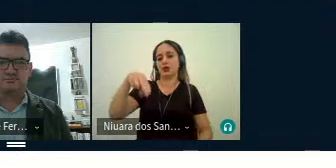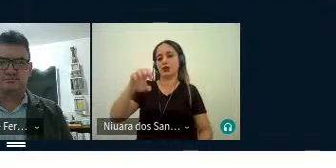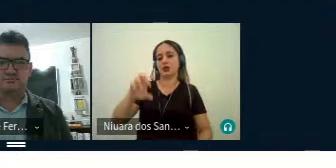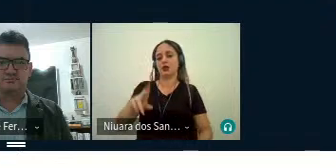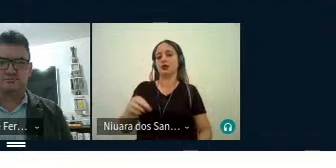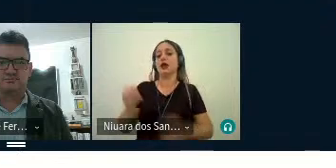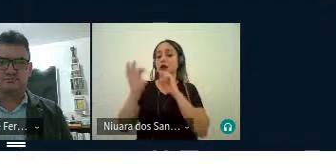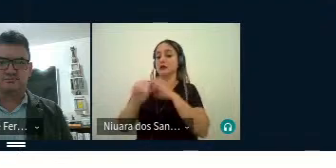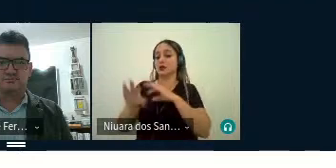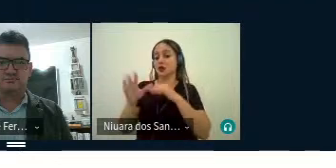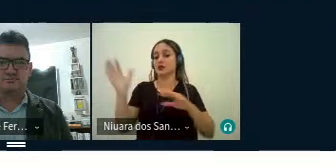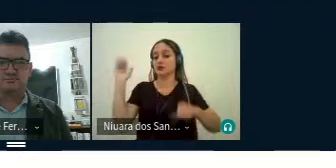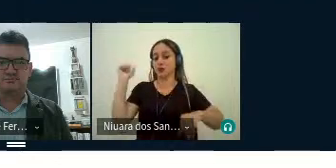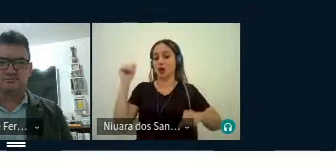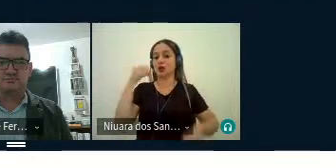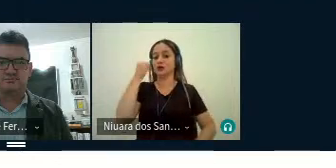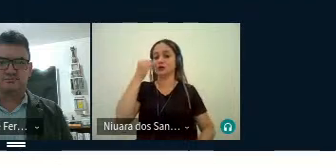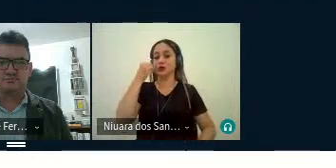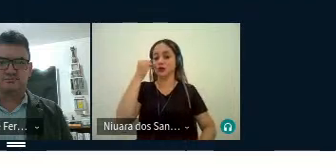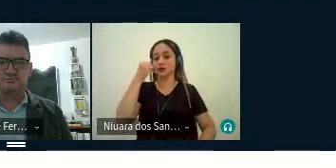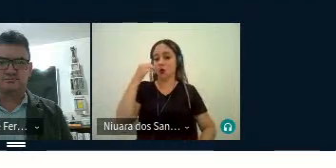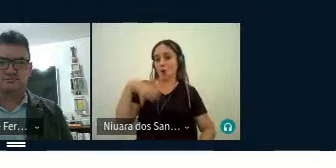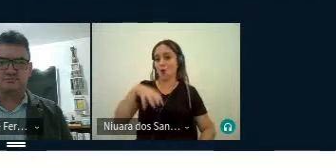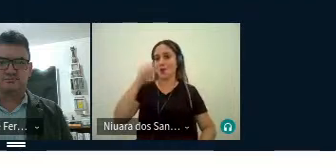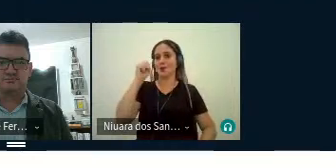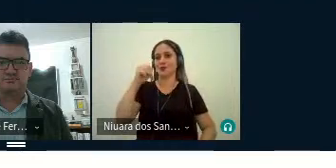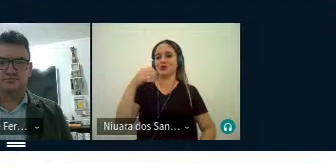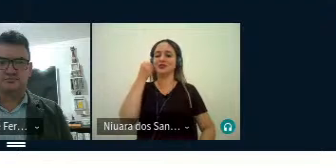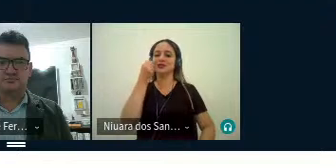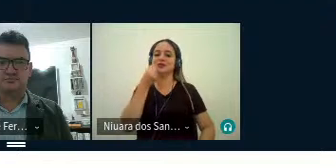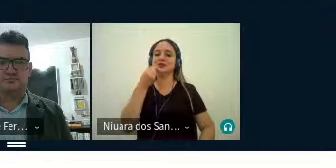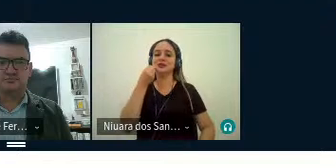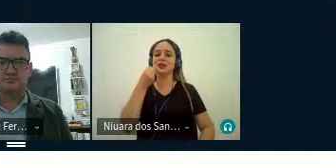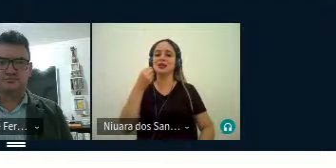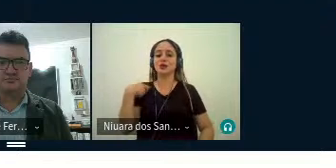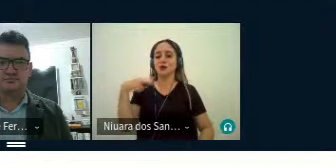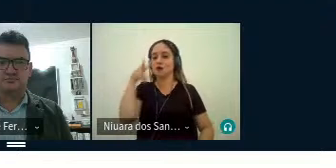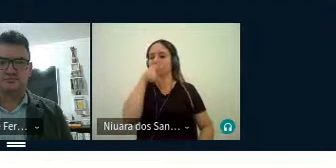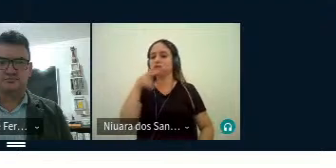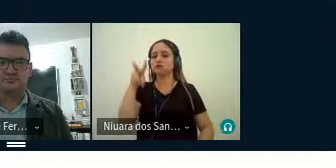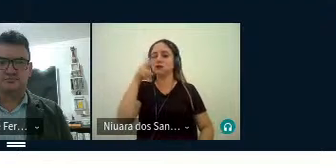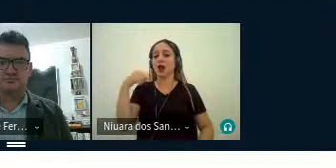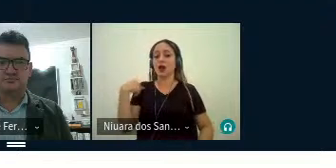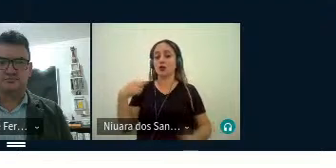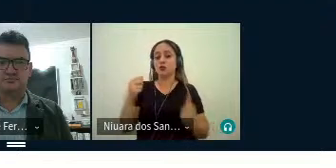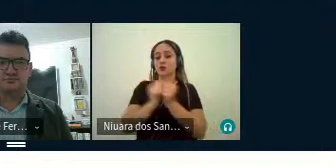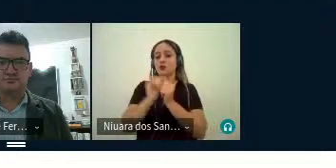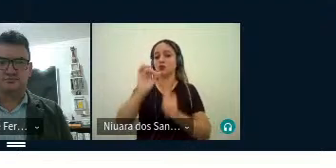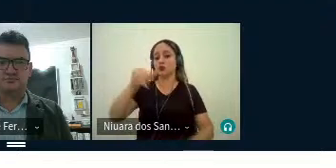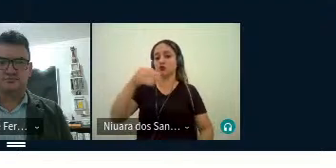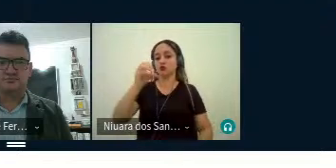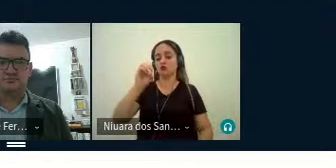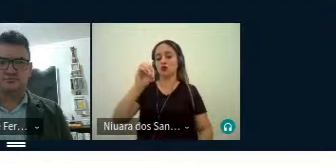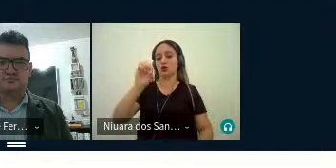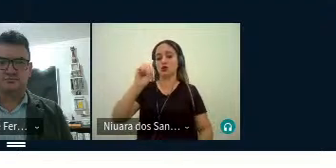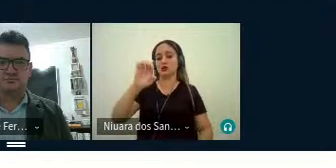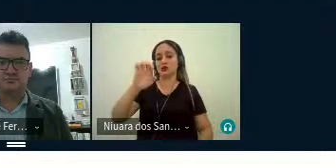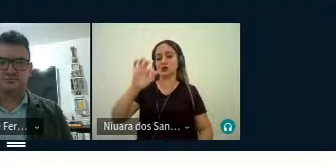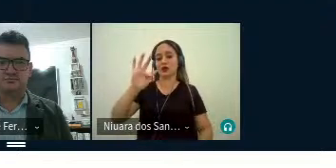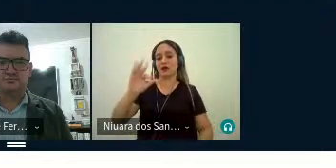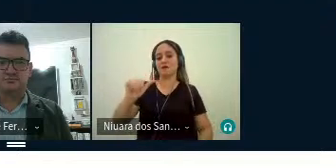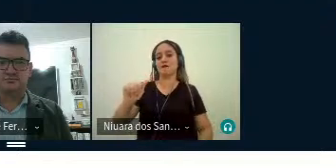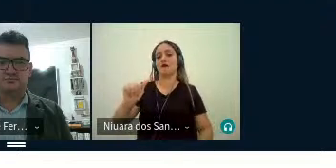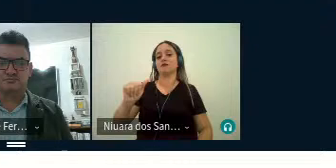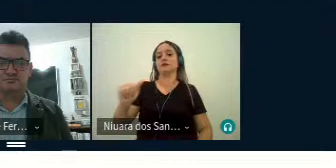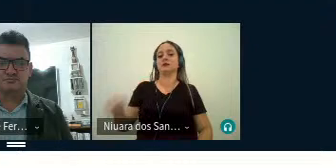Amazonas, experiência, conquista e perspectiva, no ano de 2017, com Josefa Fernandes da Silva e Wagner Barros